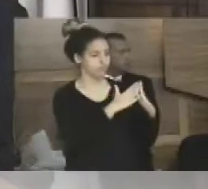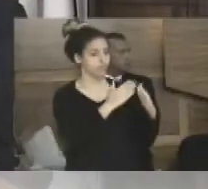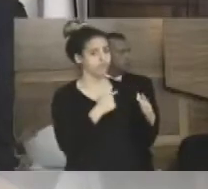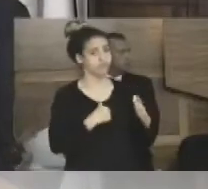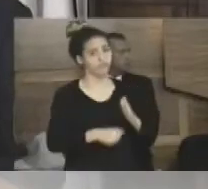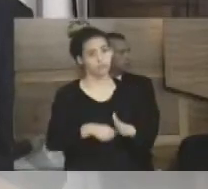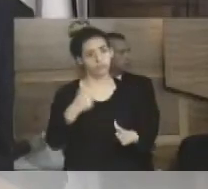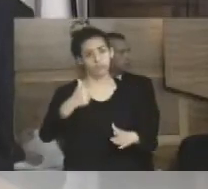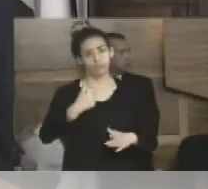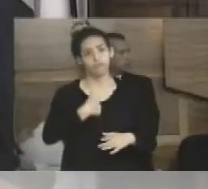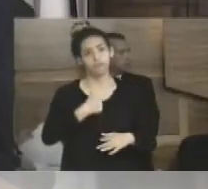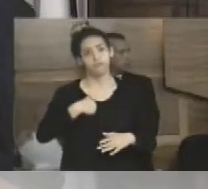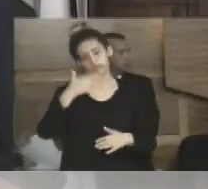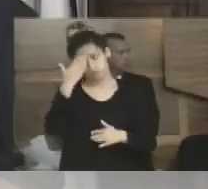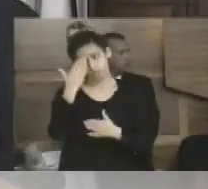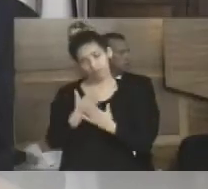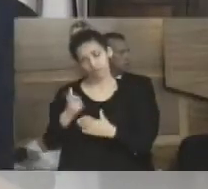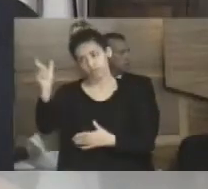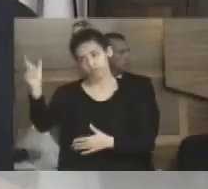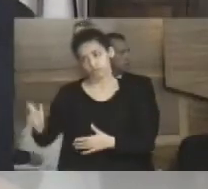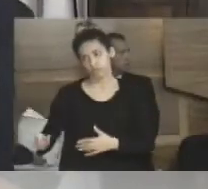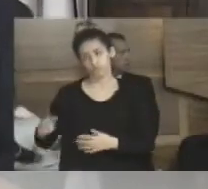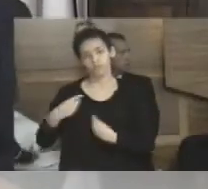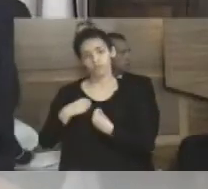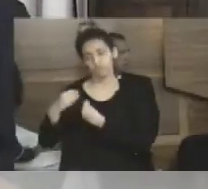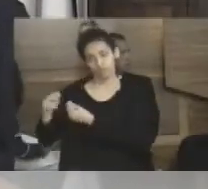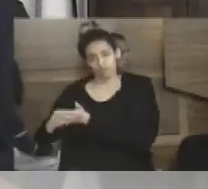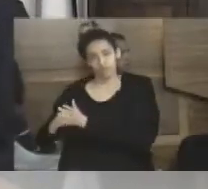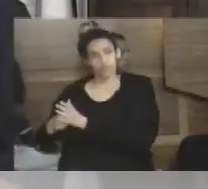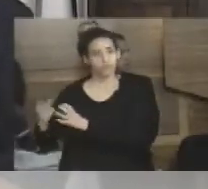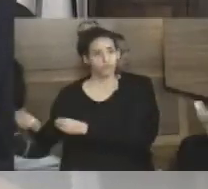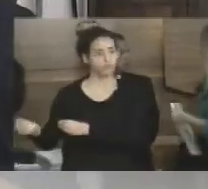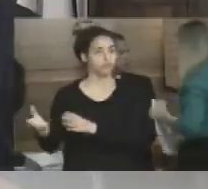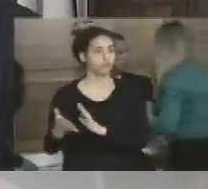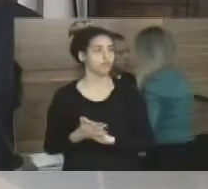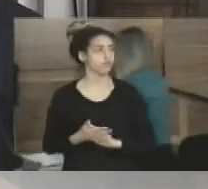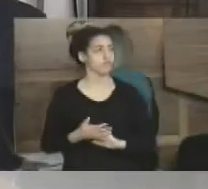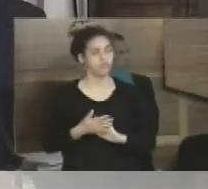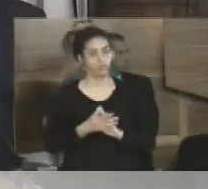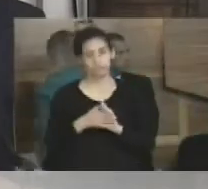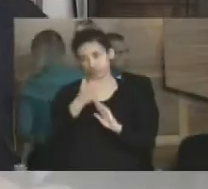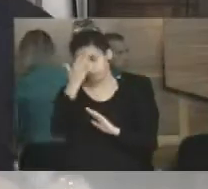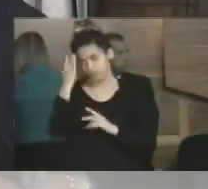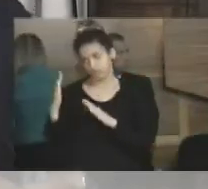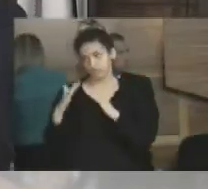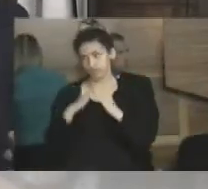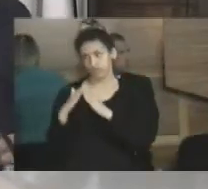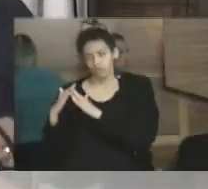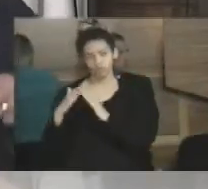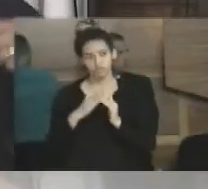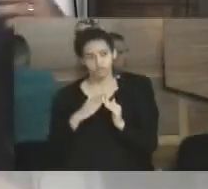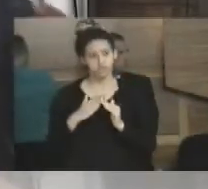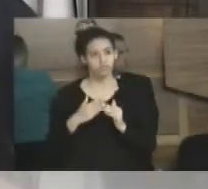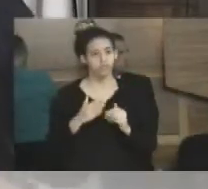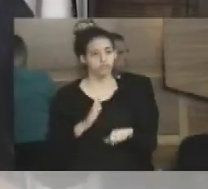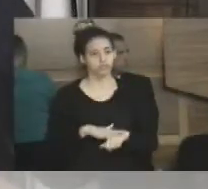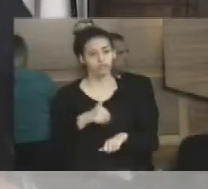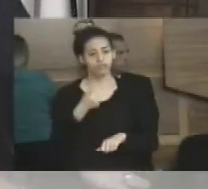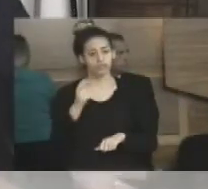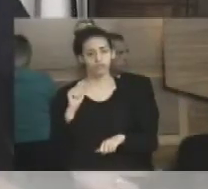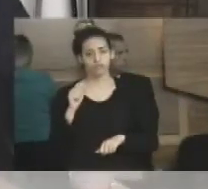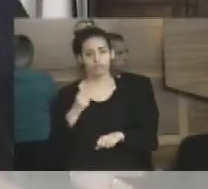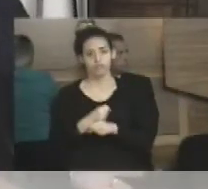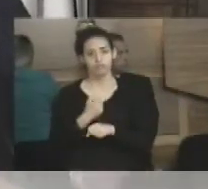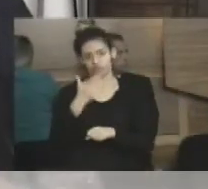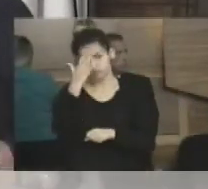coisa que eu vou fazer, vou deixar com quem? Com alguém da minha extrema confiança, com alguém, meu vizinho, que é vizinha há mais de 10 anos, com